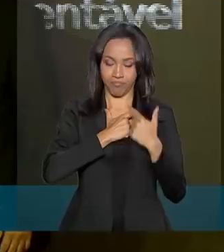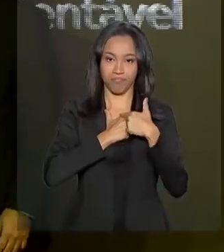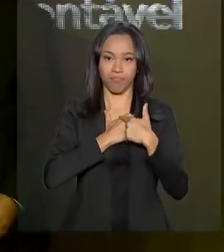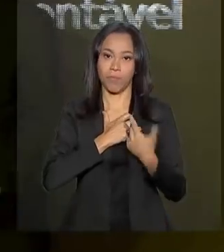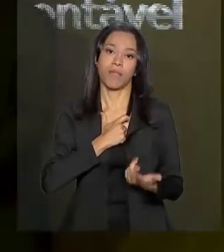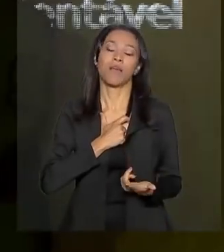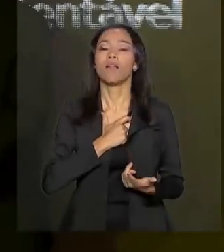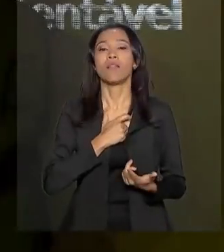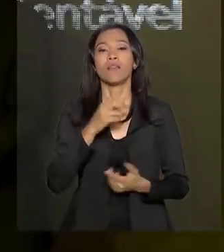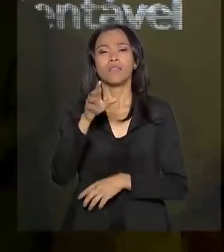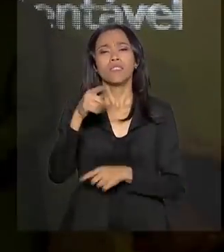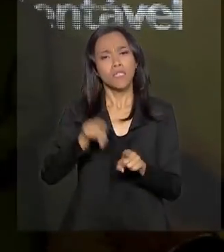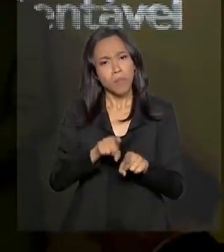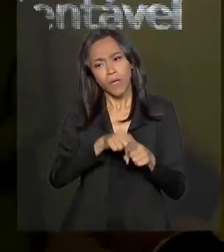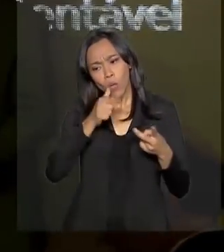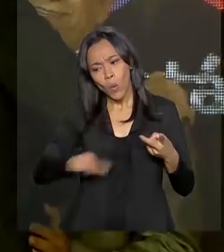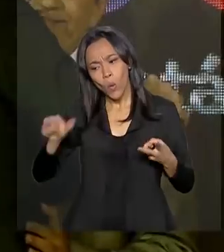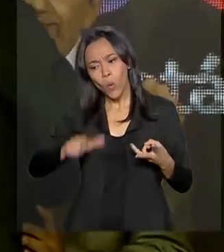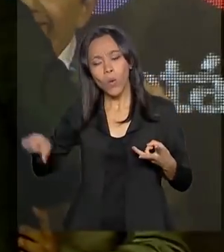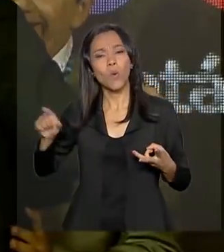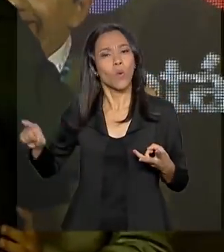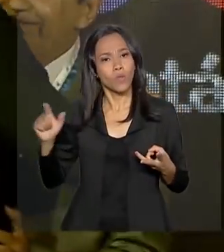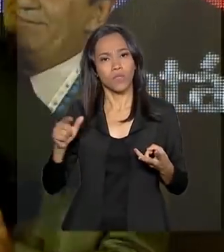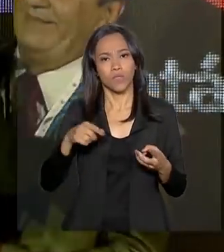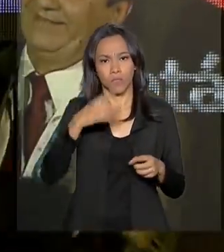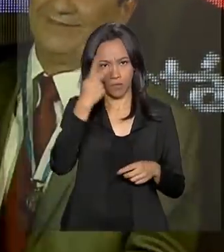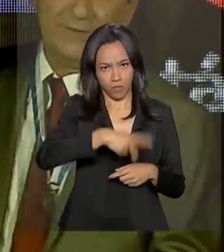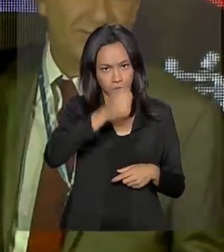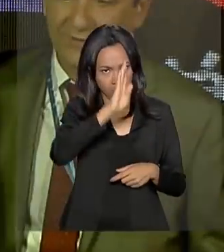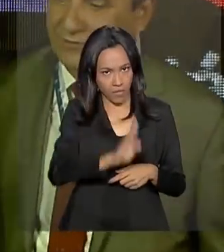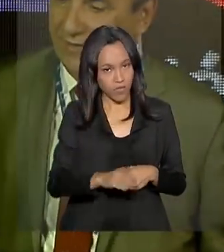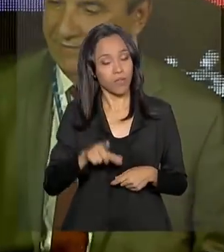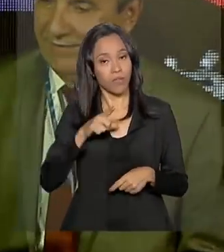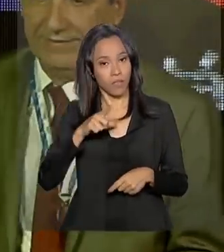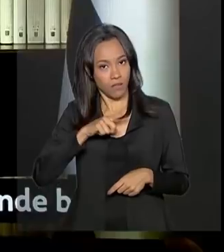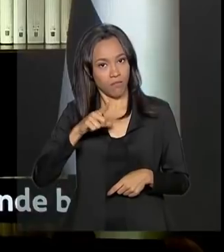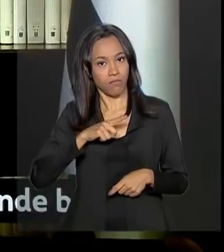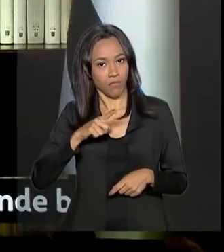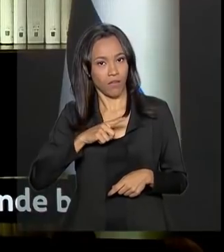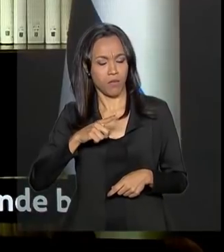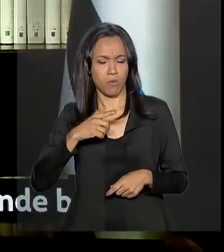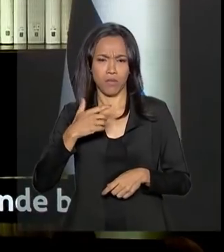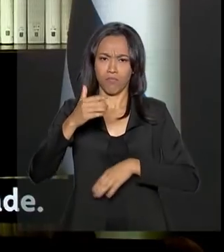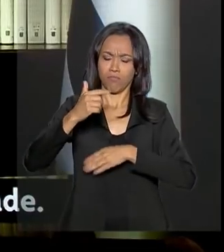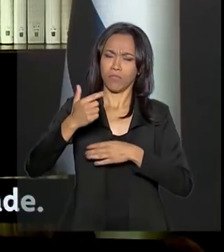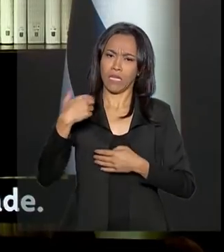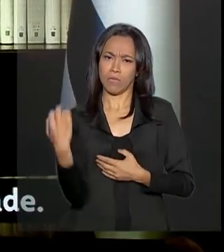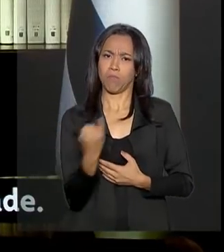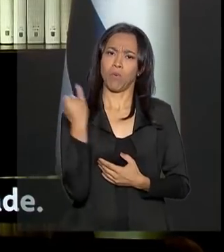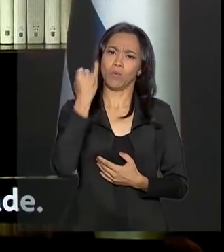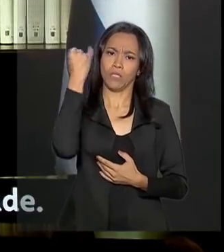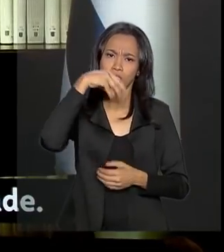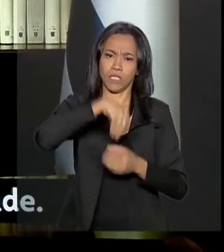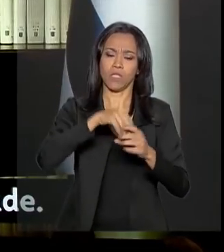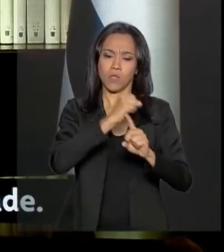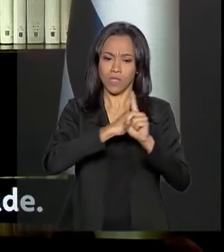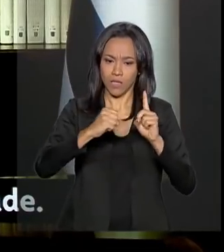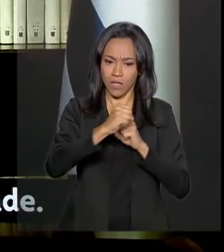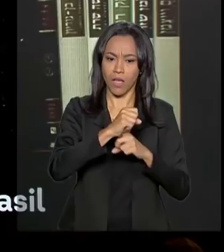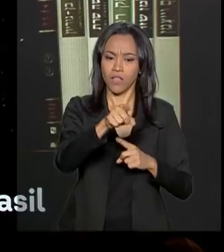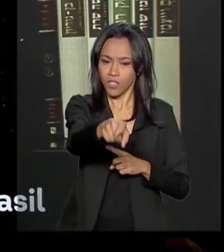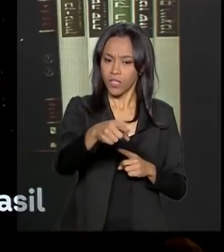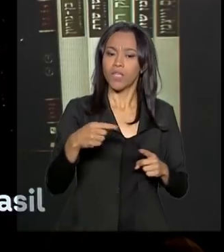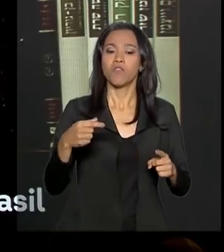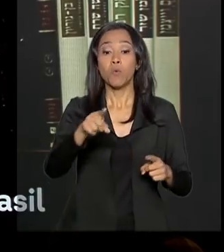Ouro, além de outros brasileiros cristãos judeus com papel relevante na sociedade. Houve até uma saudação especial do primeiro